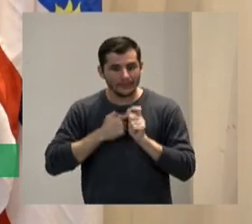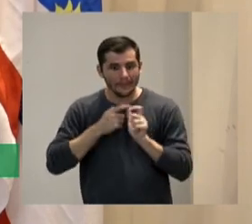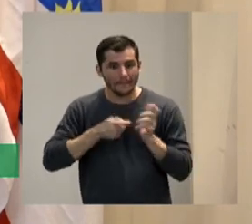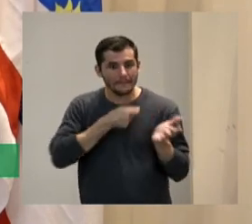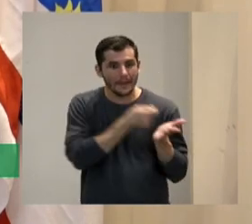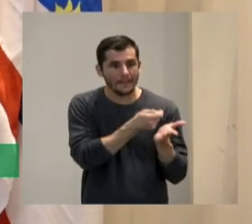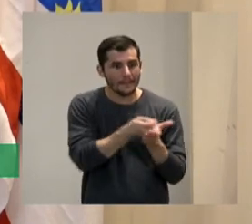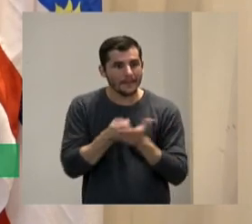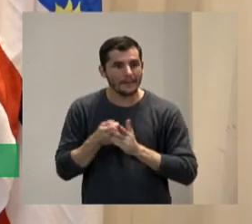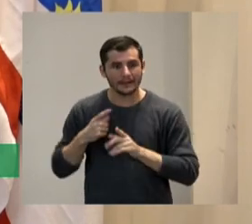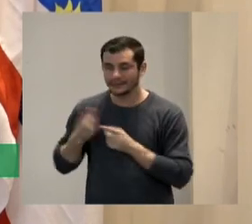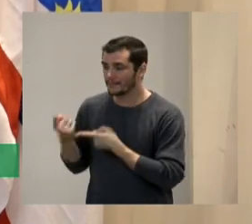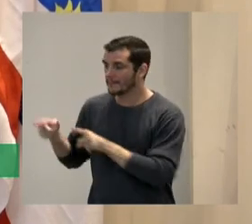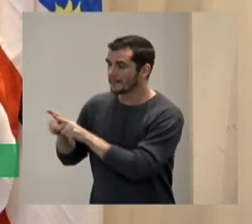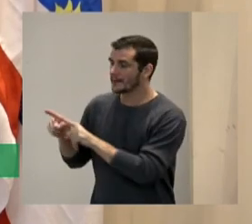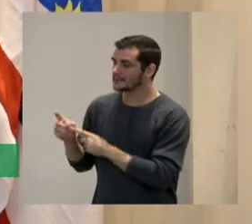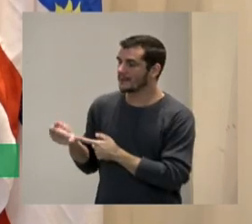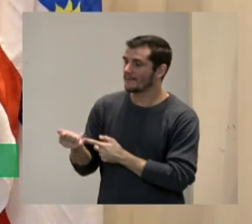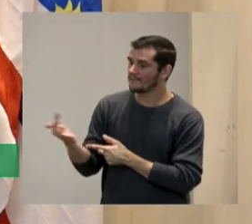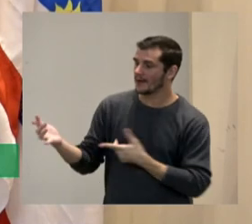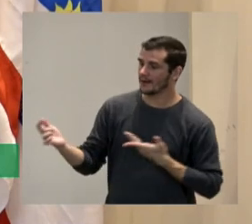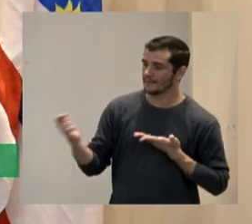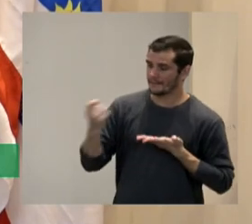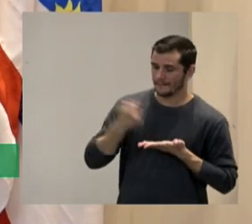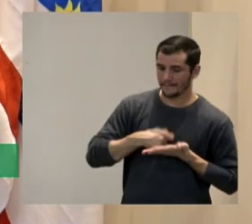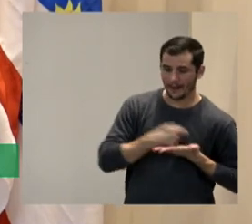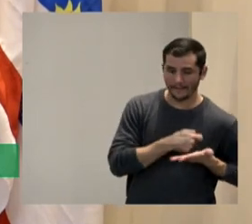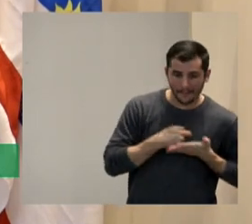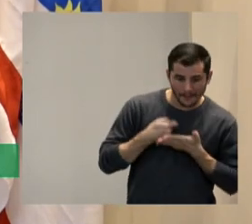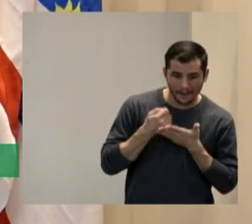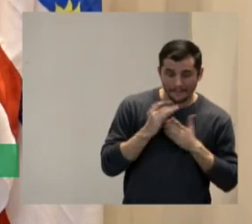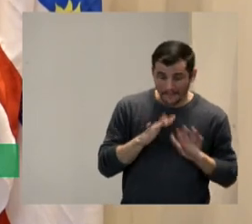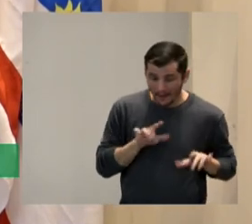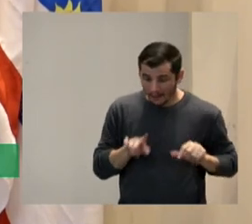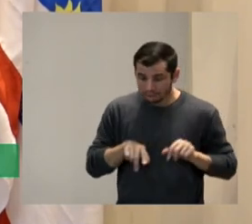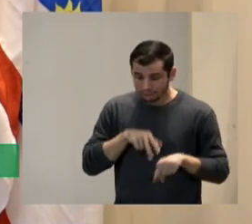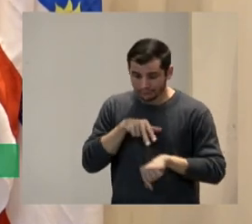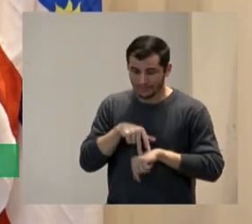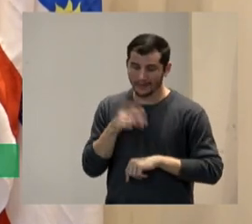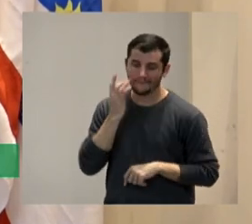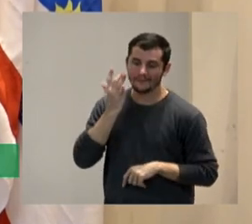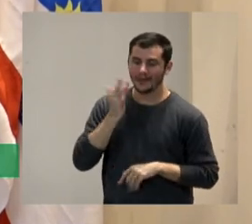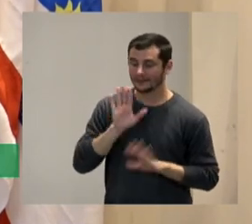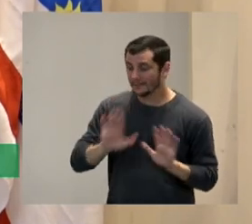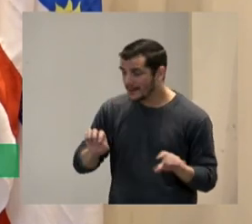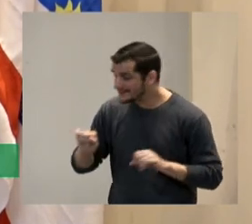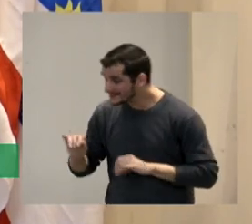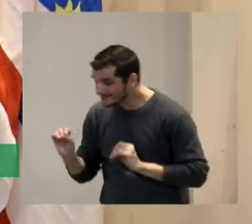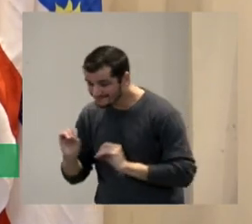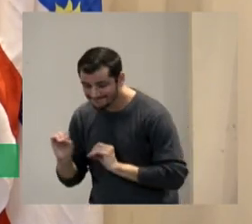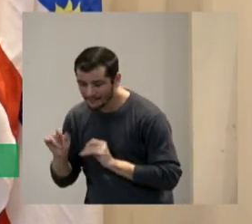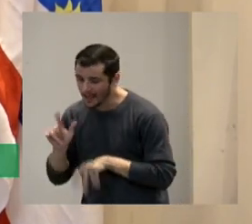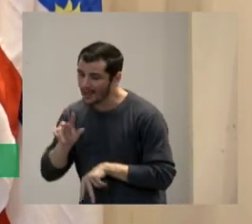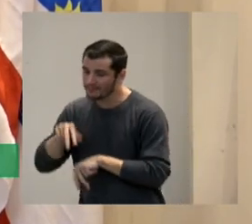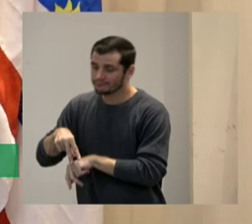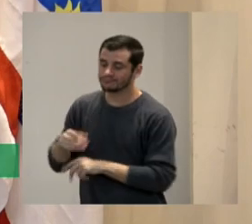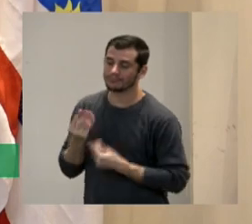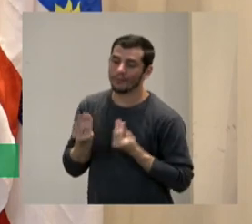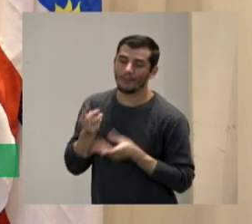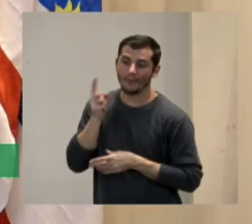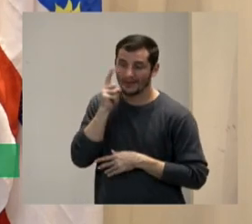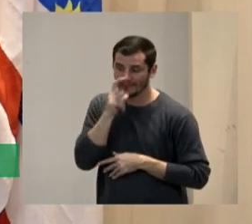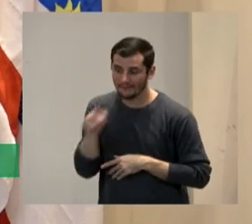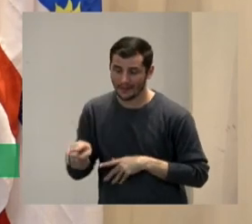aí fica mais fácil você se impor agora sem imposição fica difícil agora eu não acredito que a pessoa vai pagar menos